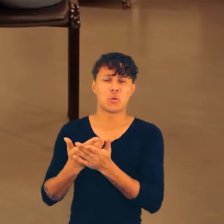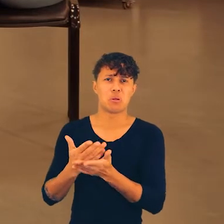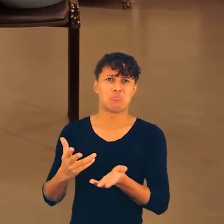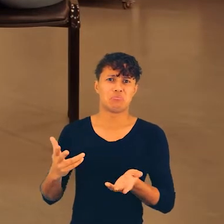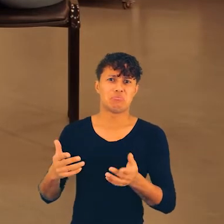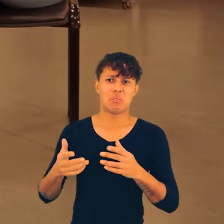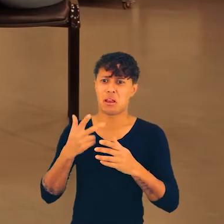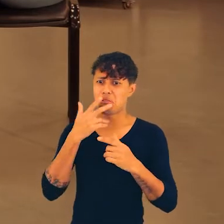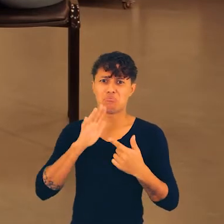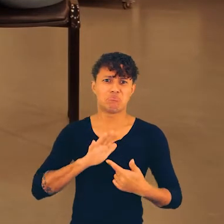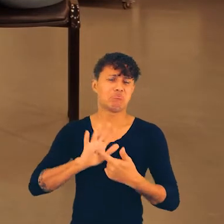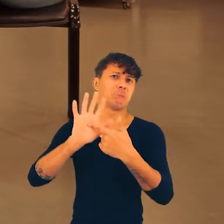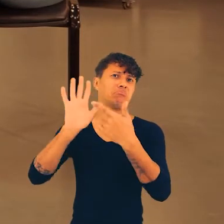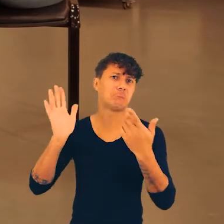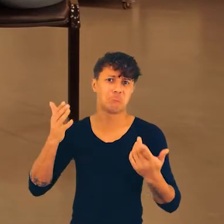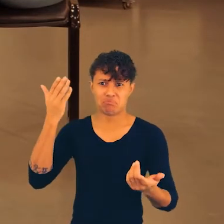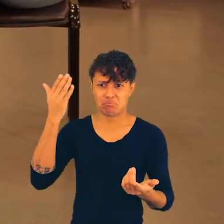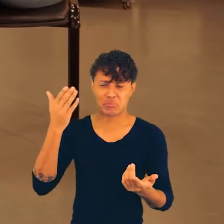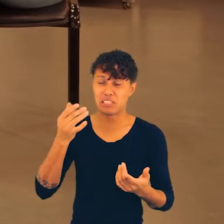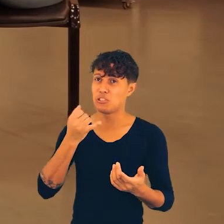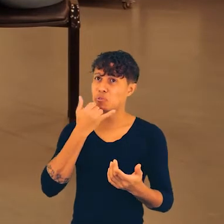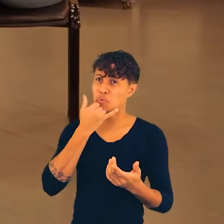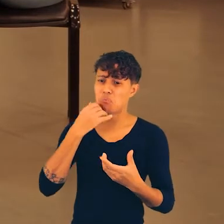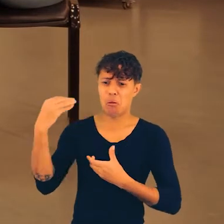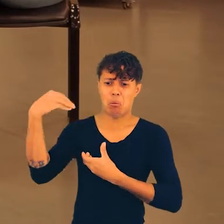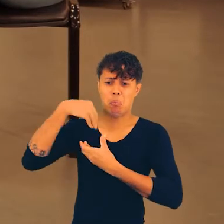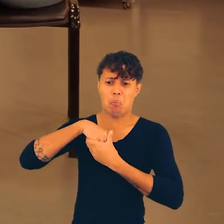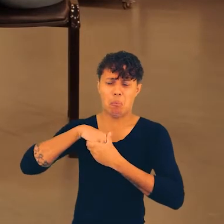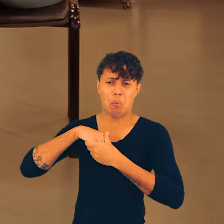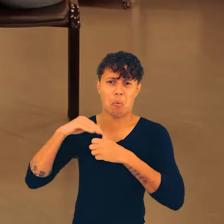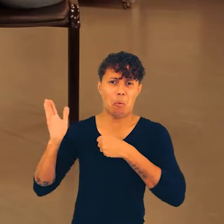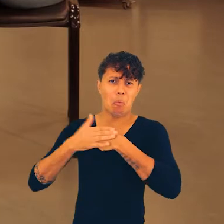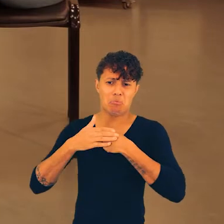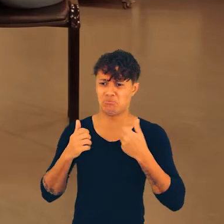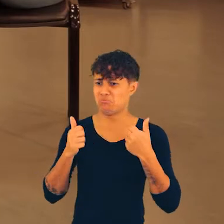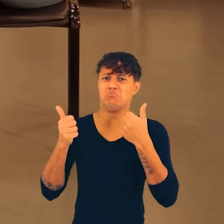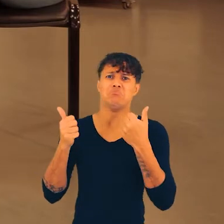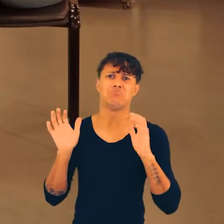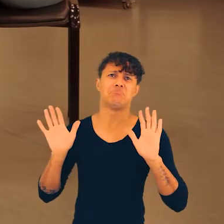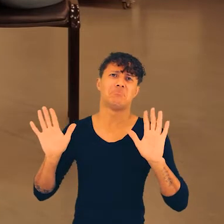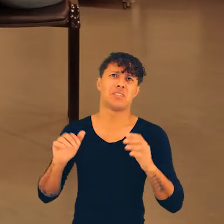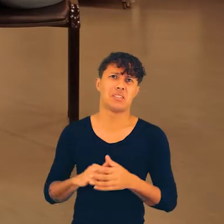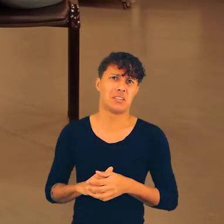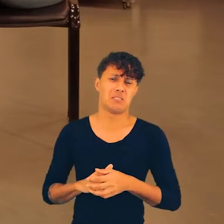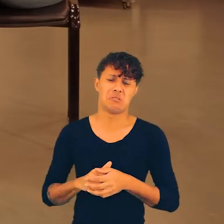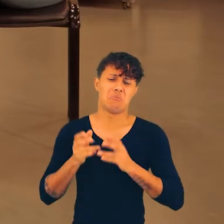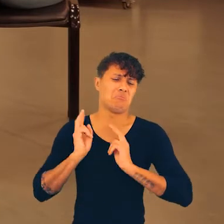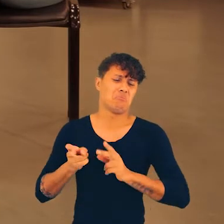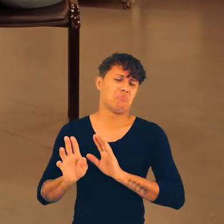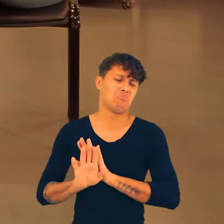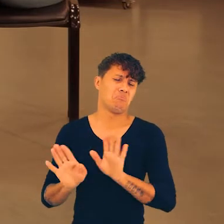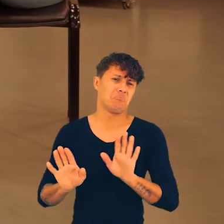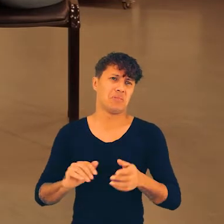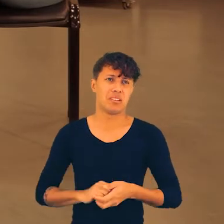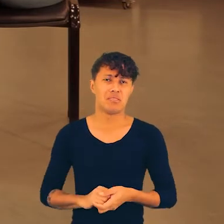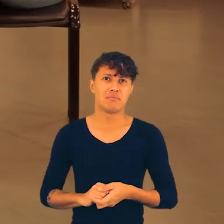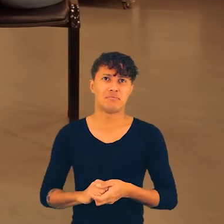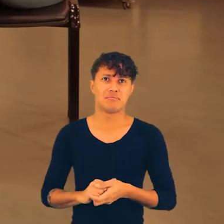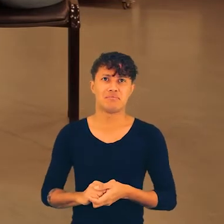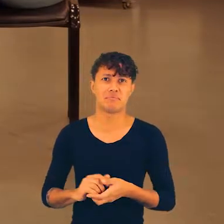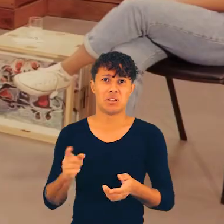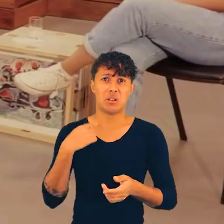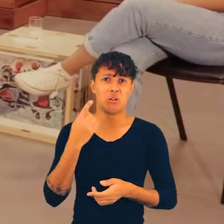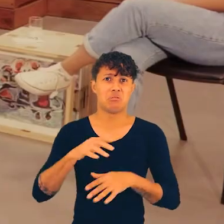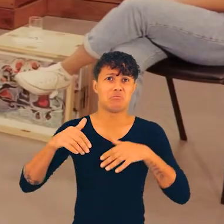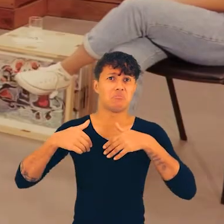a minha escola, no caso, deixou, tipo, meio explícito, sabe? Tipo, implícito, na verdade. Tipo, tá, não vamos continuar.